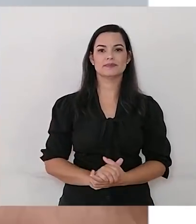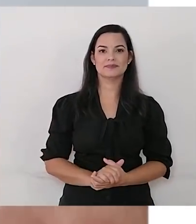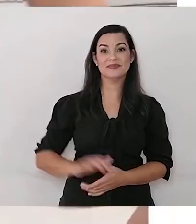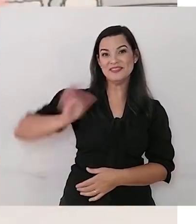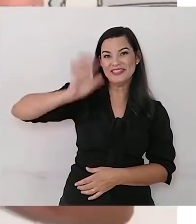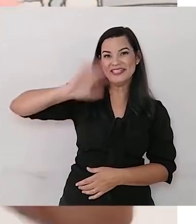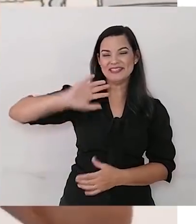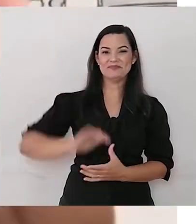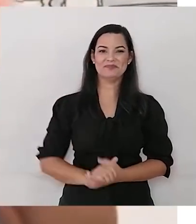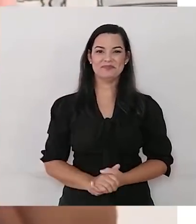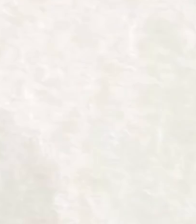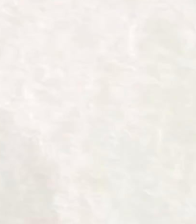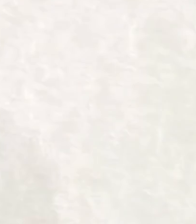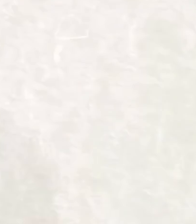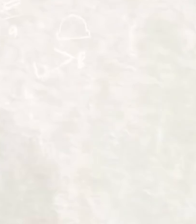Tchau, tchau!